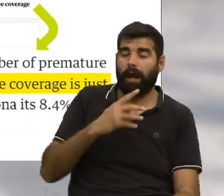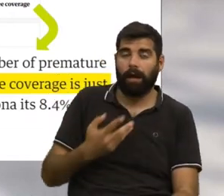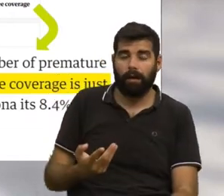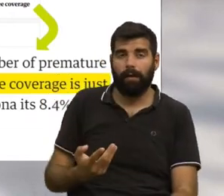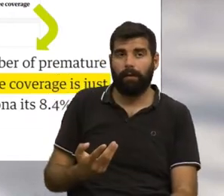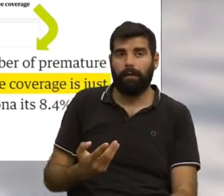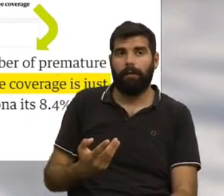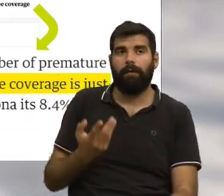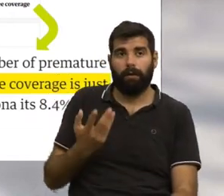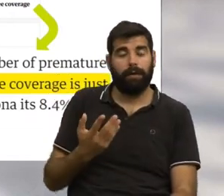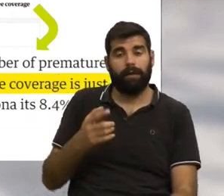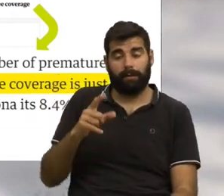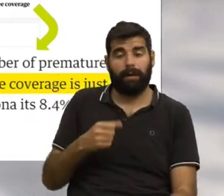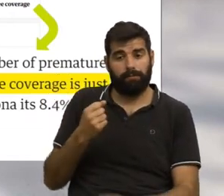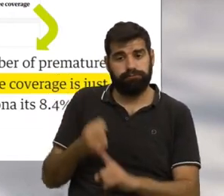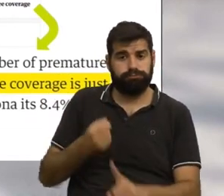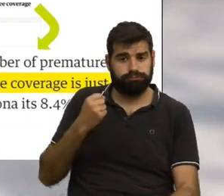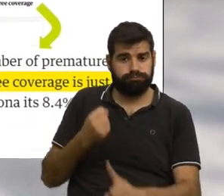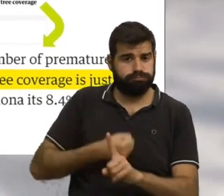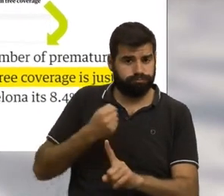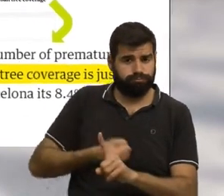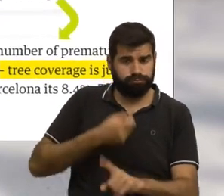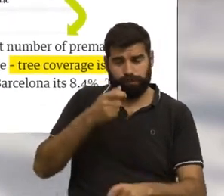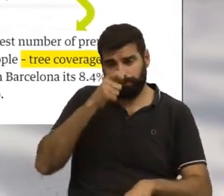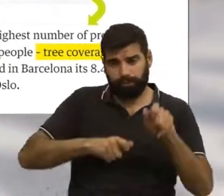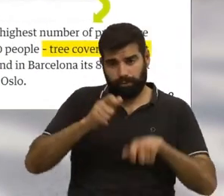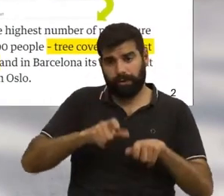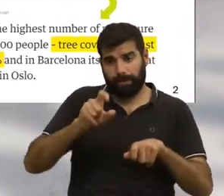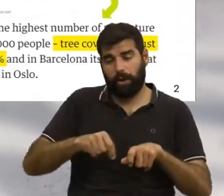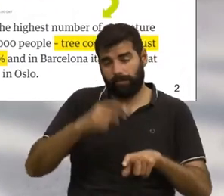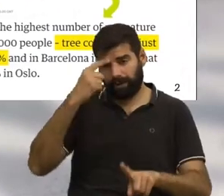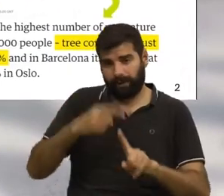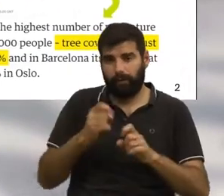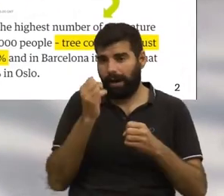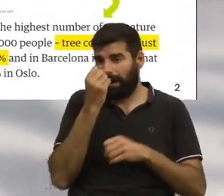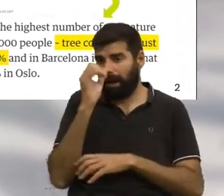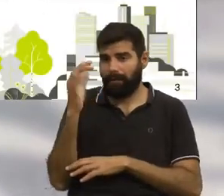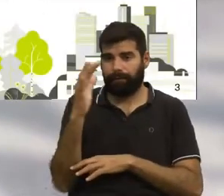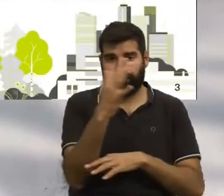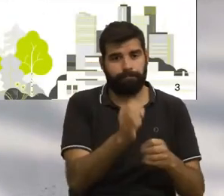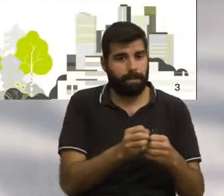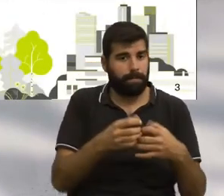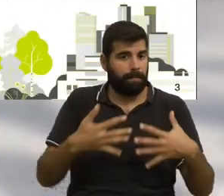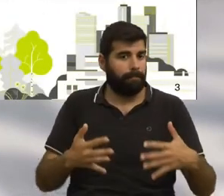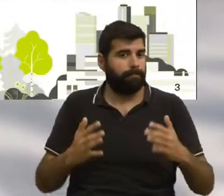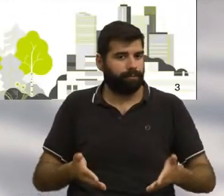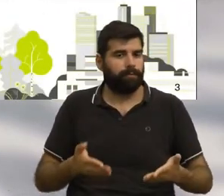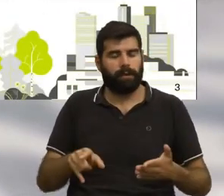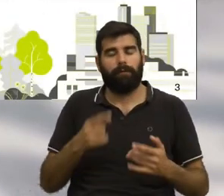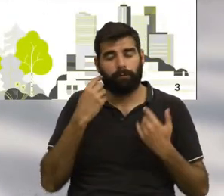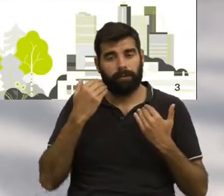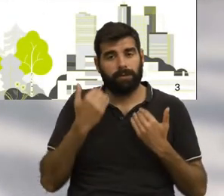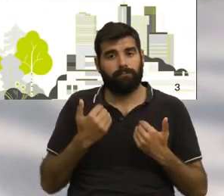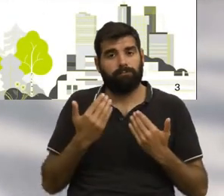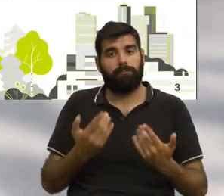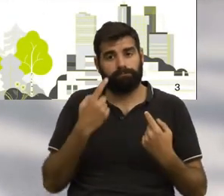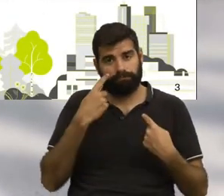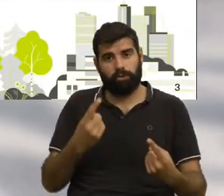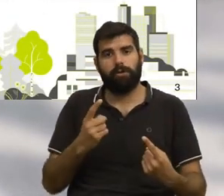têm mobilizado ativistas e cidadãos para aumentar a arborização da cidade. Os dados que vamos aqui